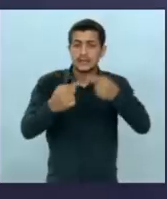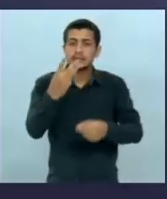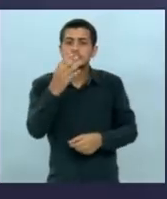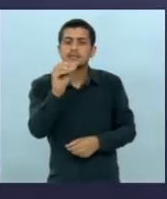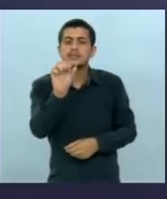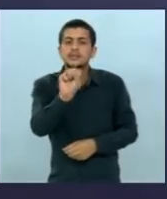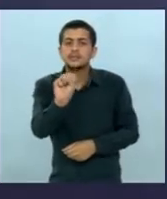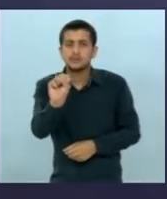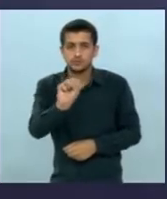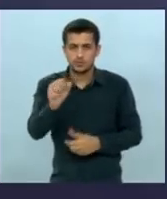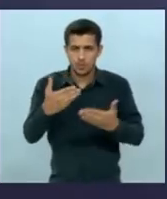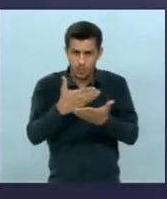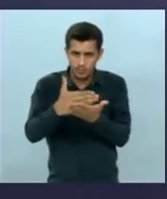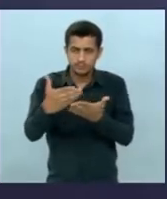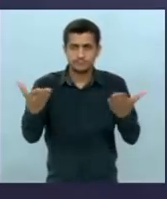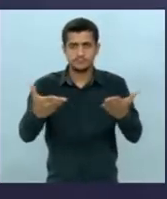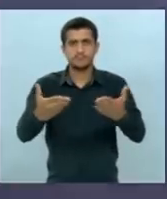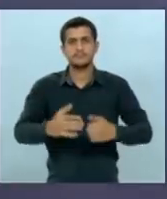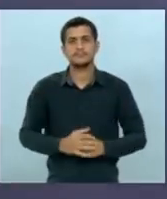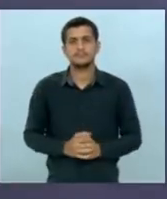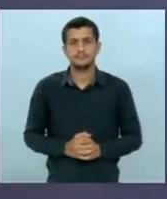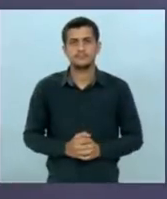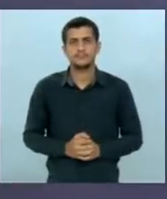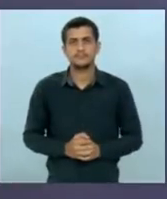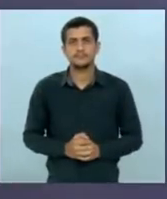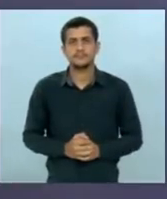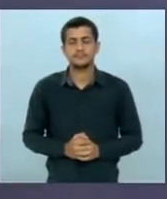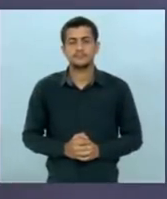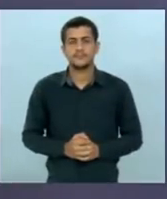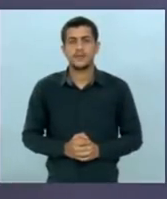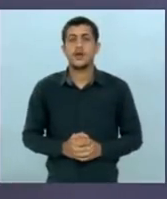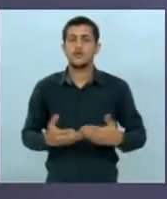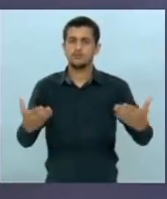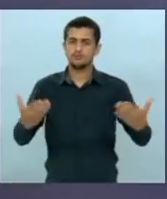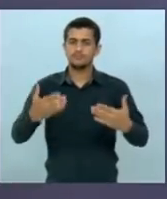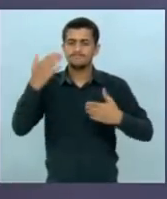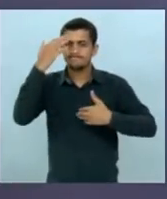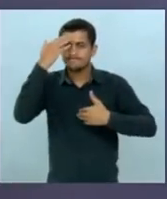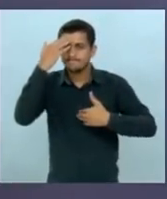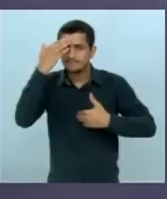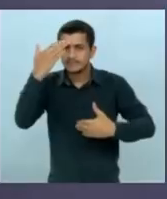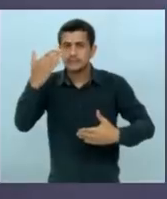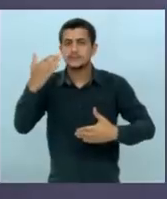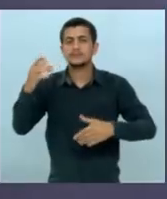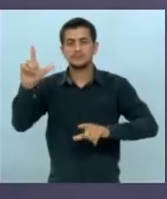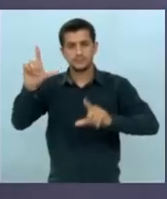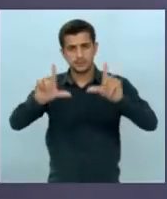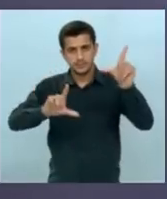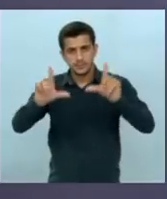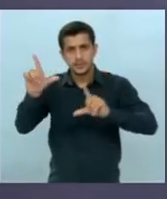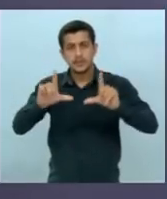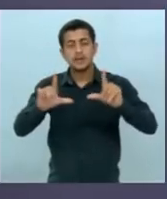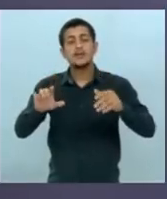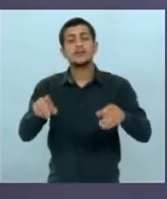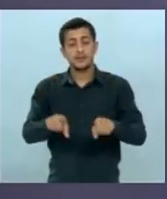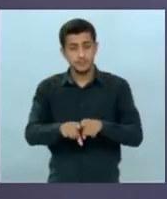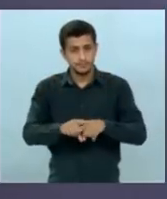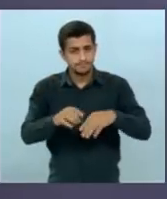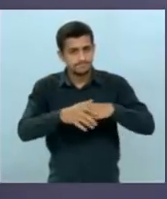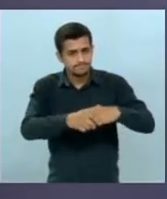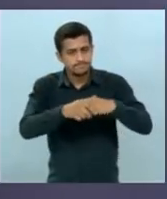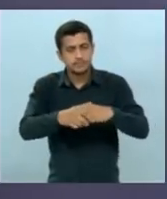segundos a partir de agora, candidato. Quero agradecer a TV Morena e cumprimentar a todos